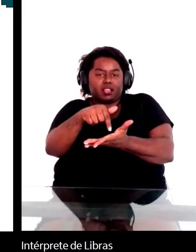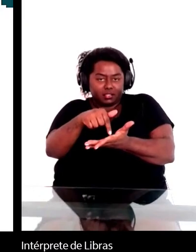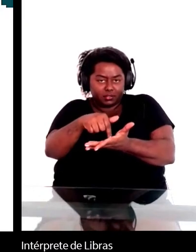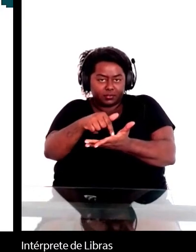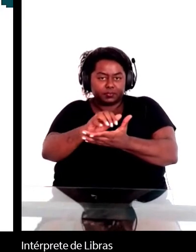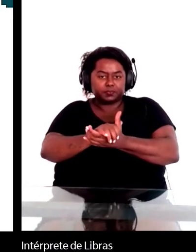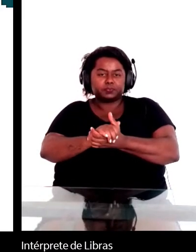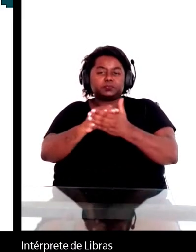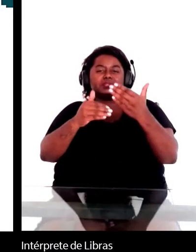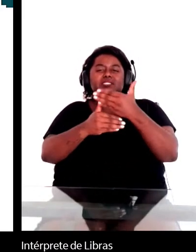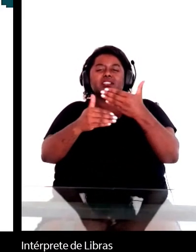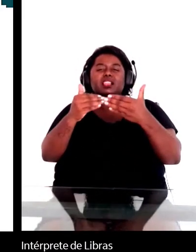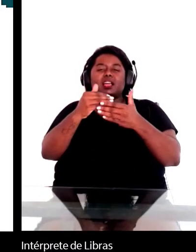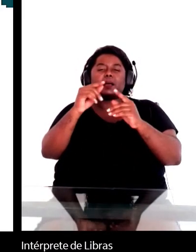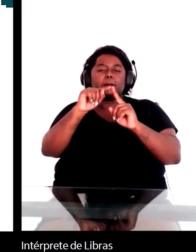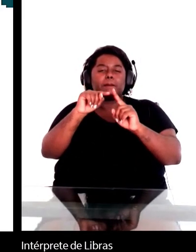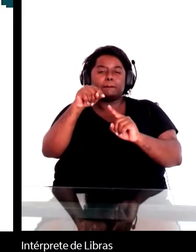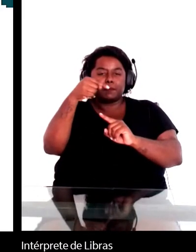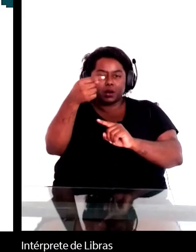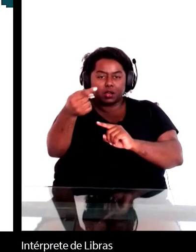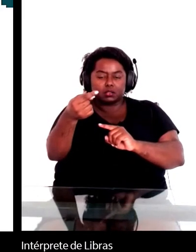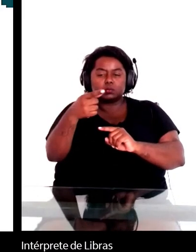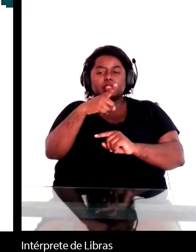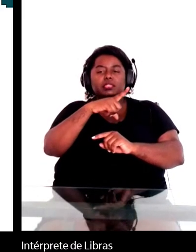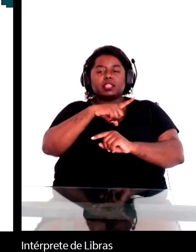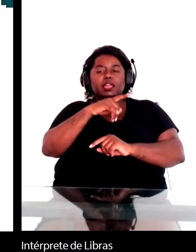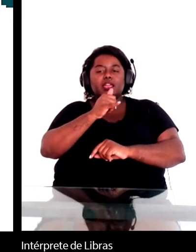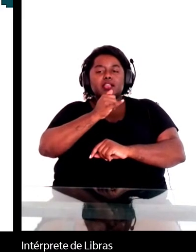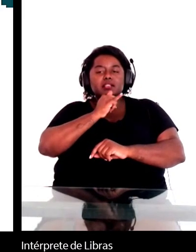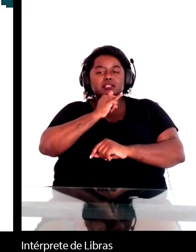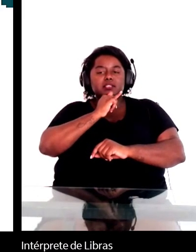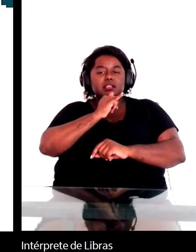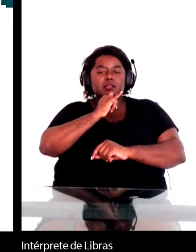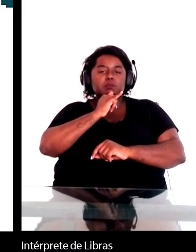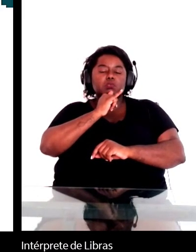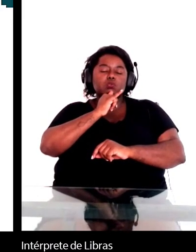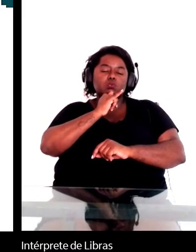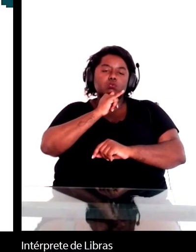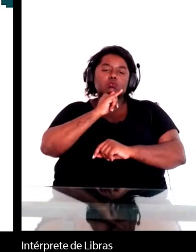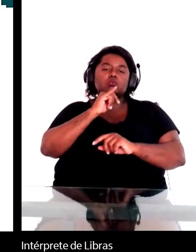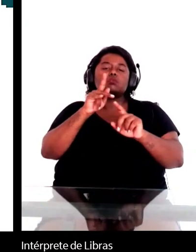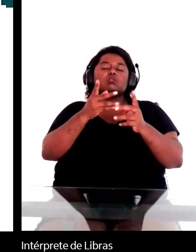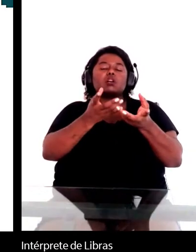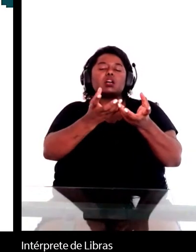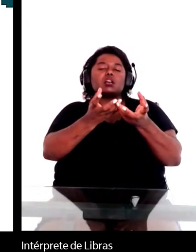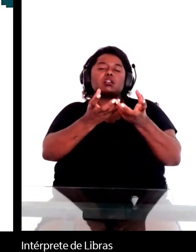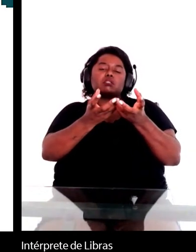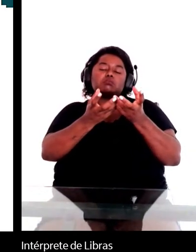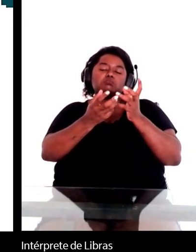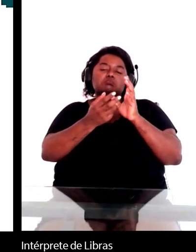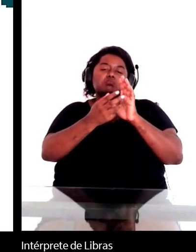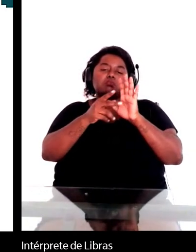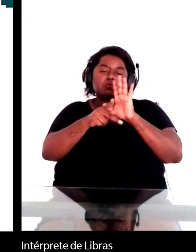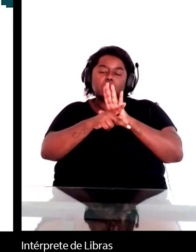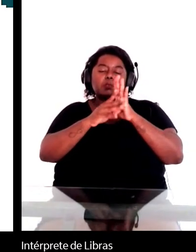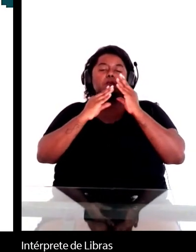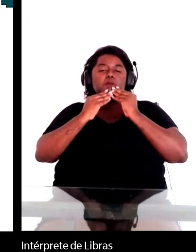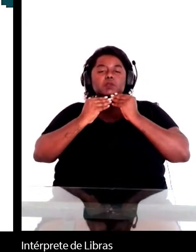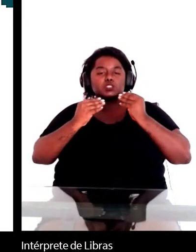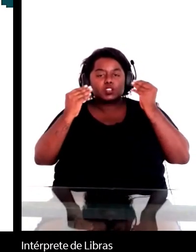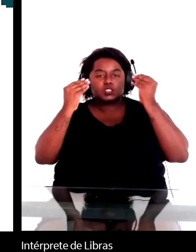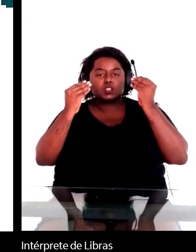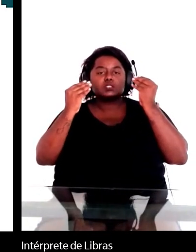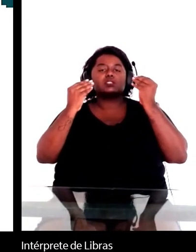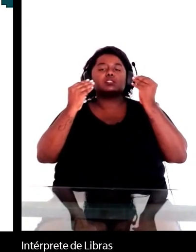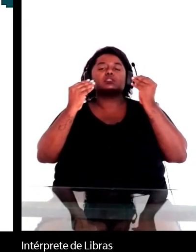eu trago alguns exemplos de recepção do Machado de Assis, representada pelos trabalhos dos